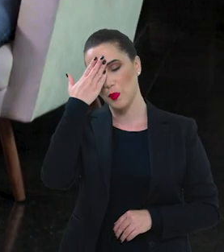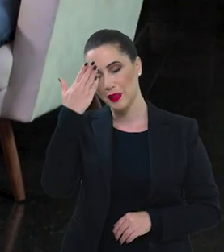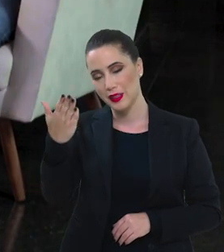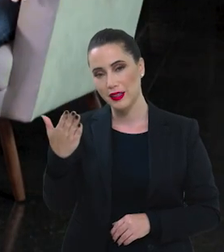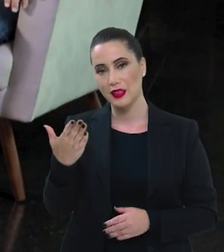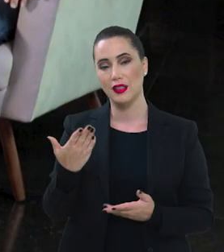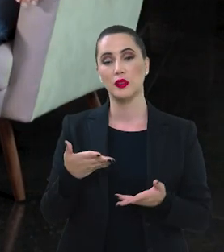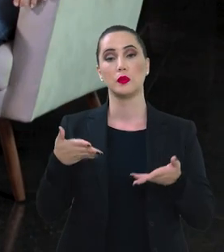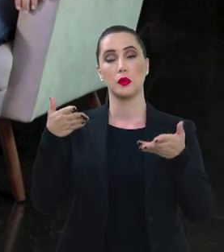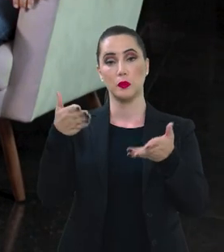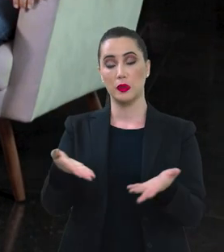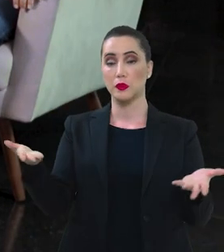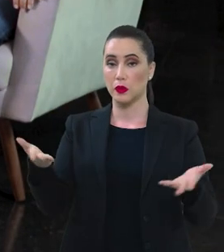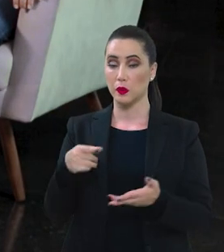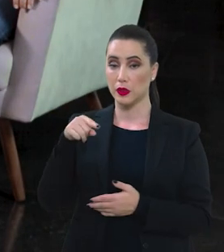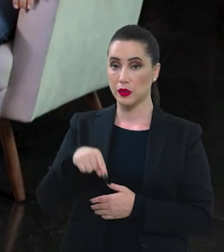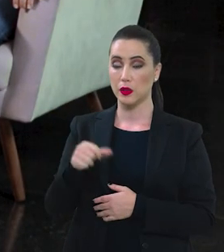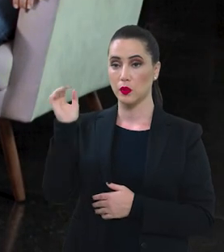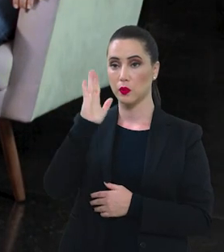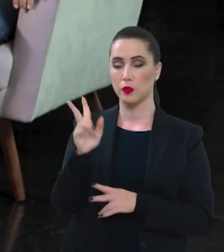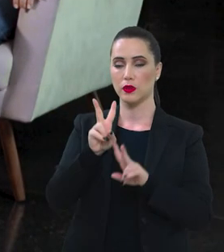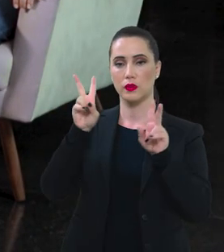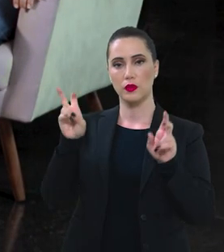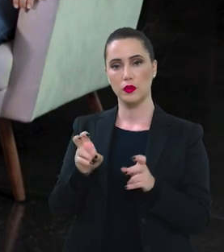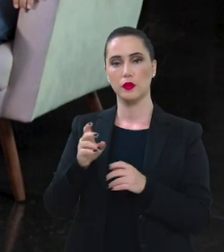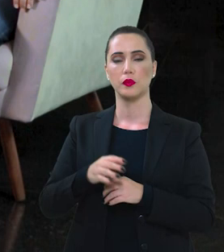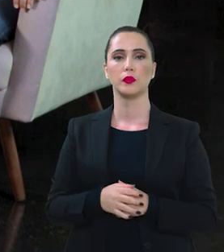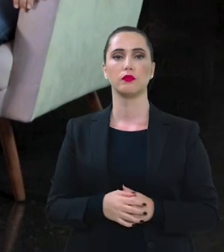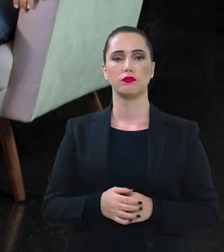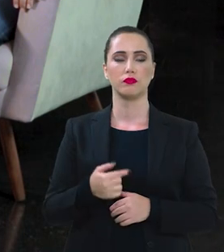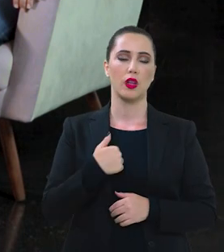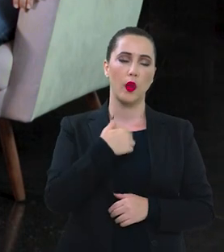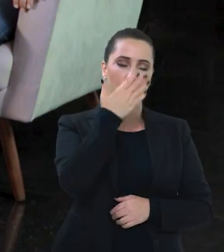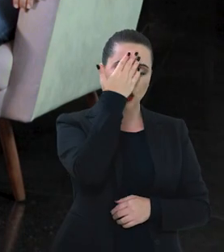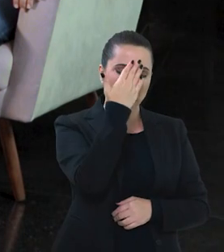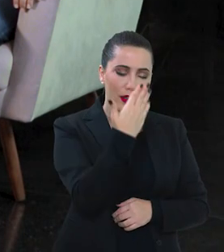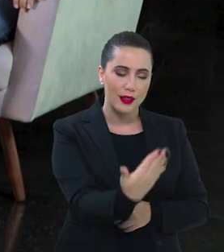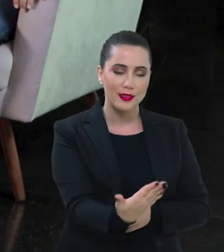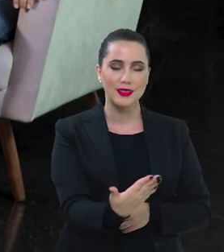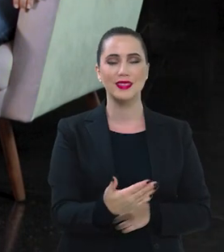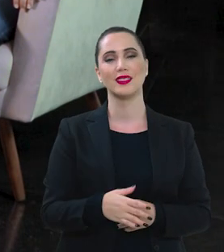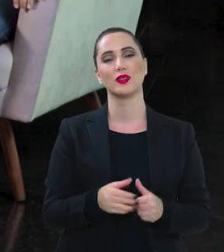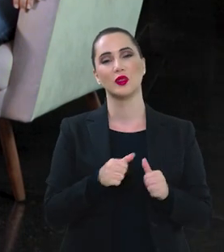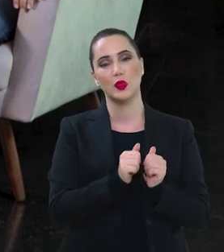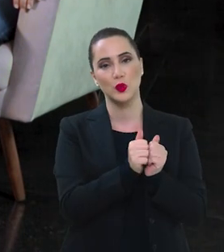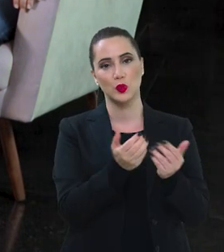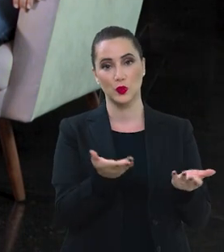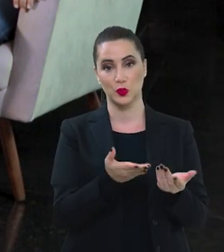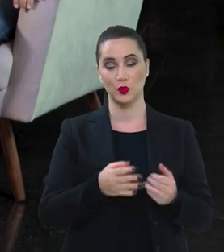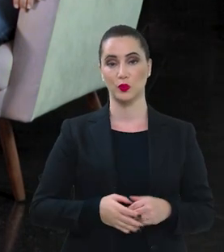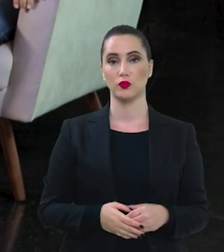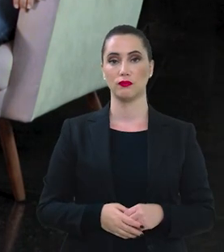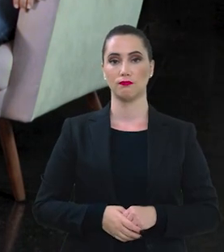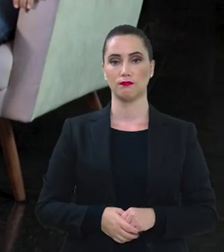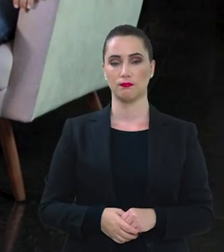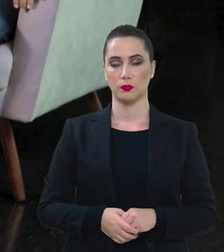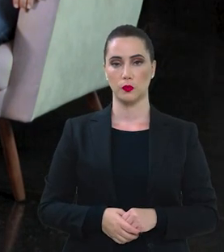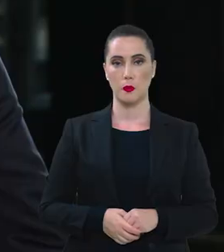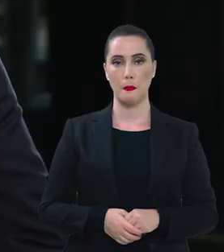Muito obrigado pela participação aqui no Brasil em Pauta, Tamiris. Eu que agradeço, Paulo. É um prazer estar aqui com você.